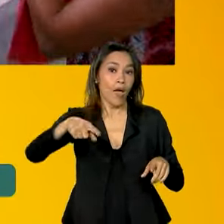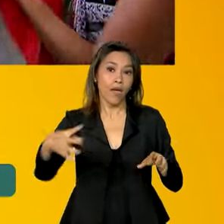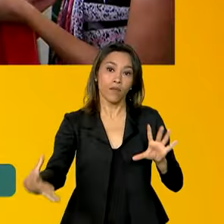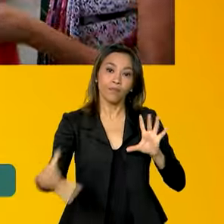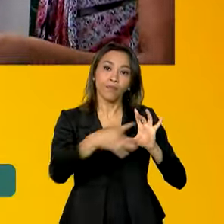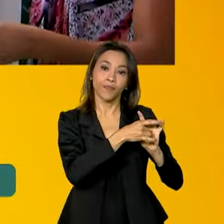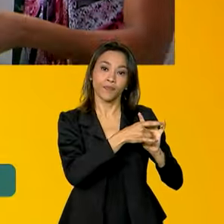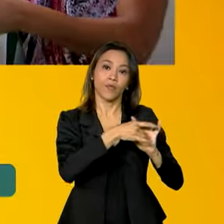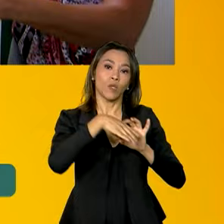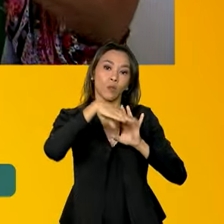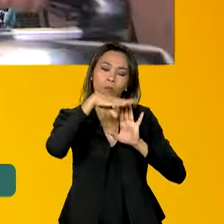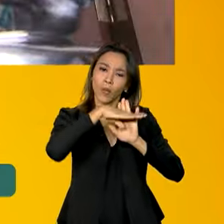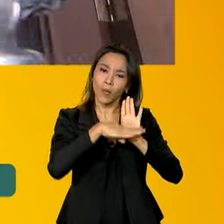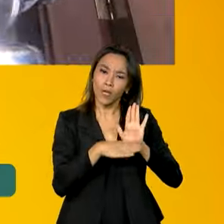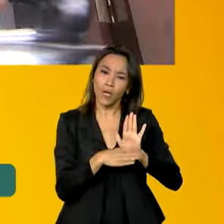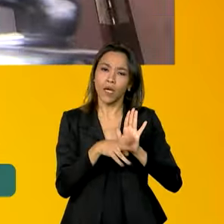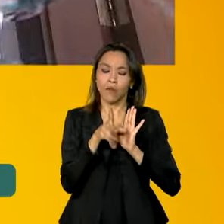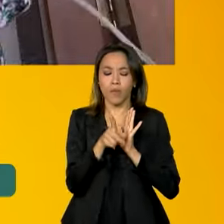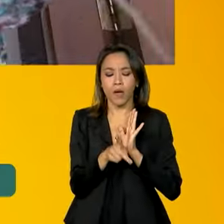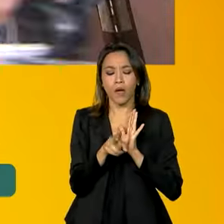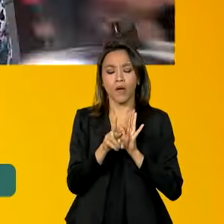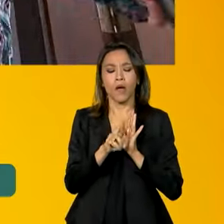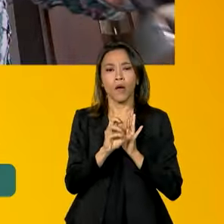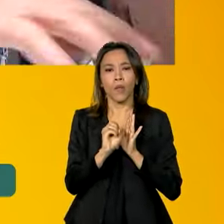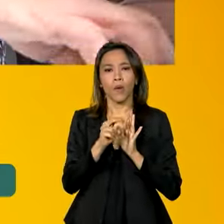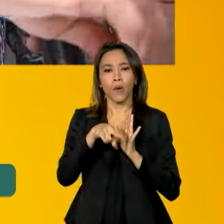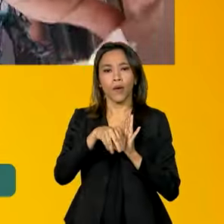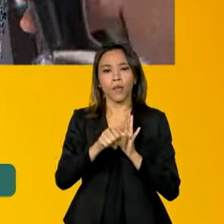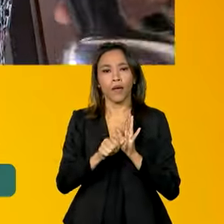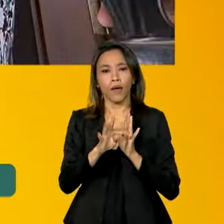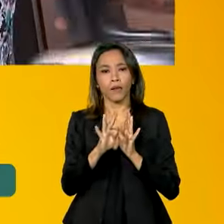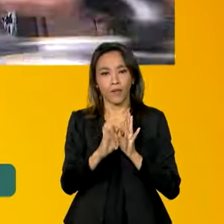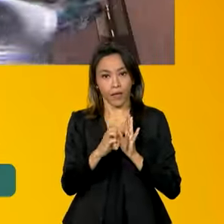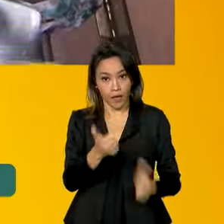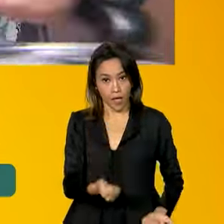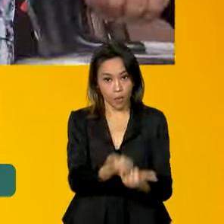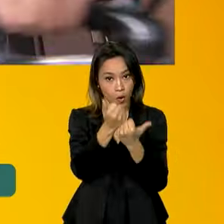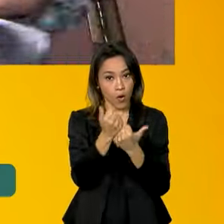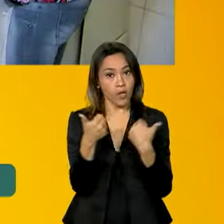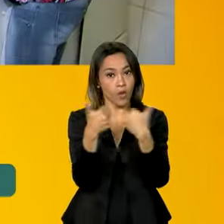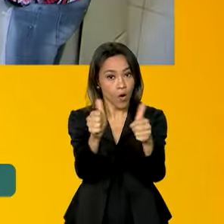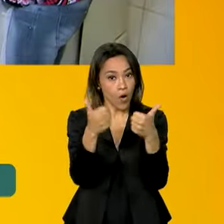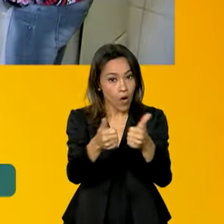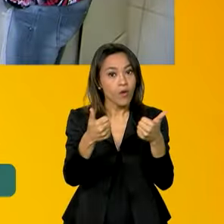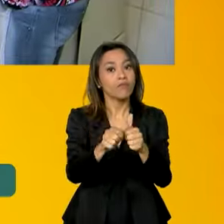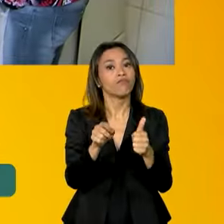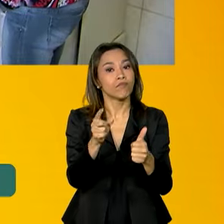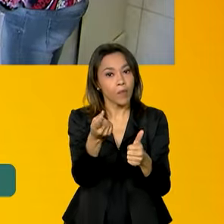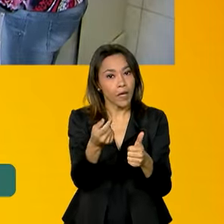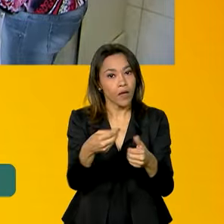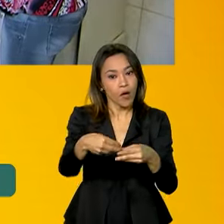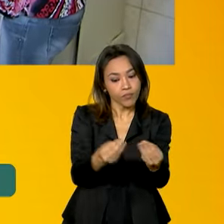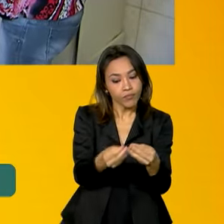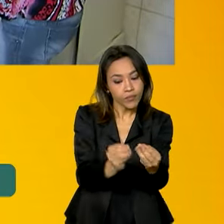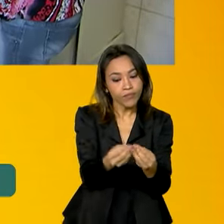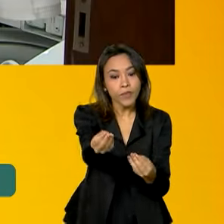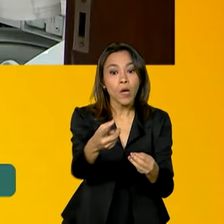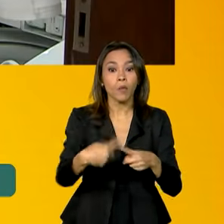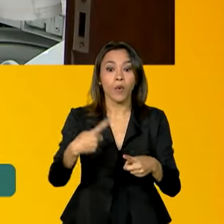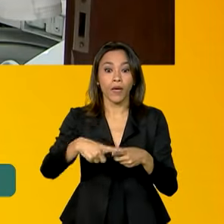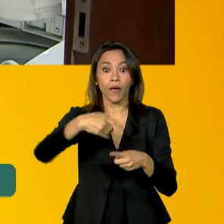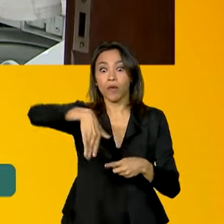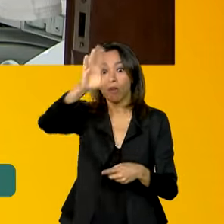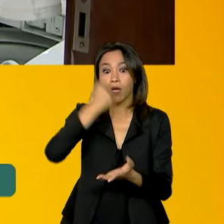traz uma bolsa de auxílio transporte e alimentação. Ele é importante porque o trabalho doméstico é o que mais